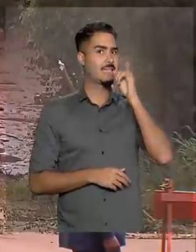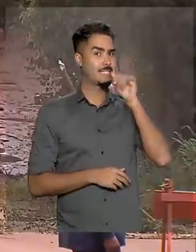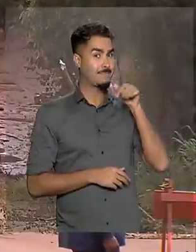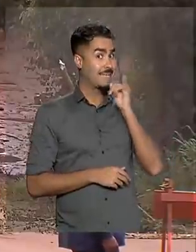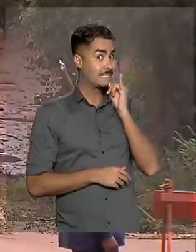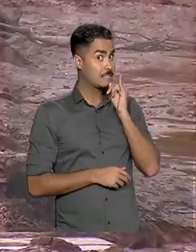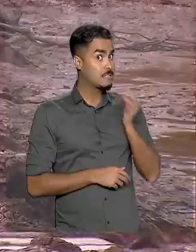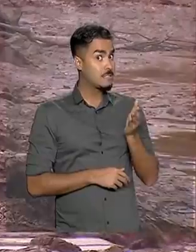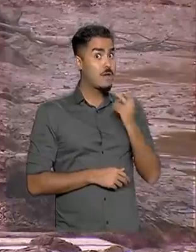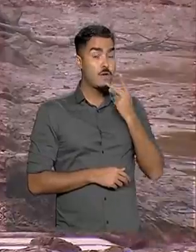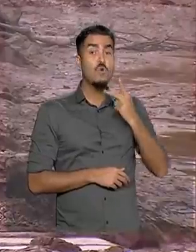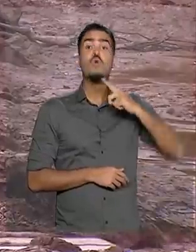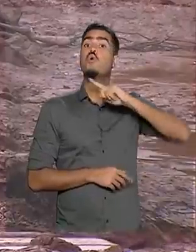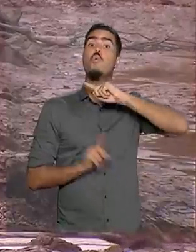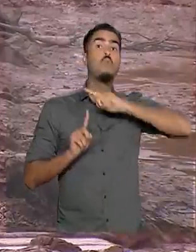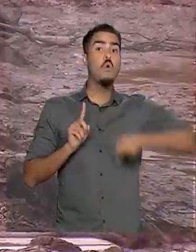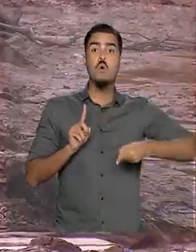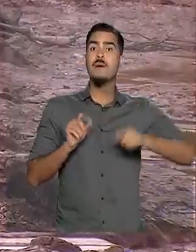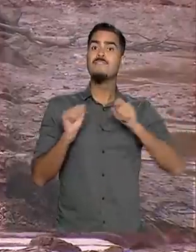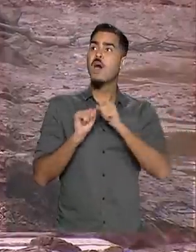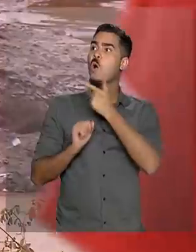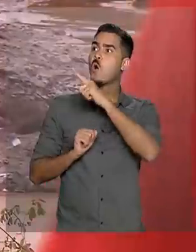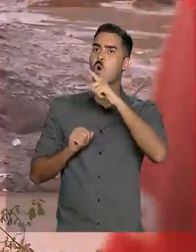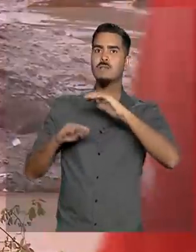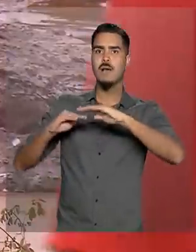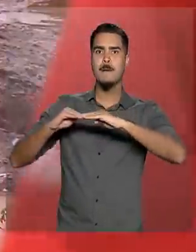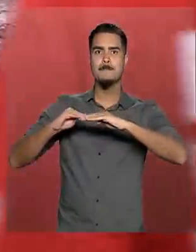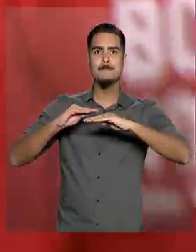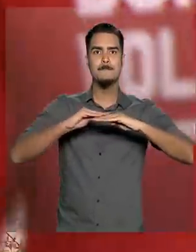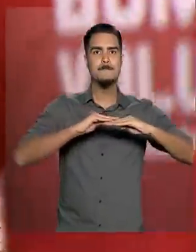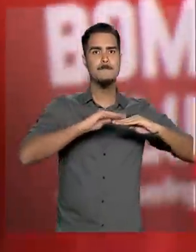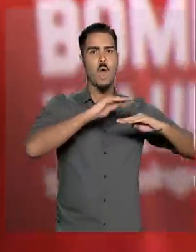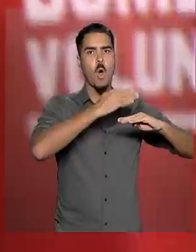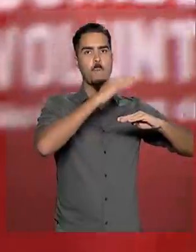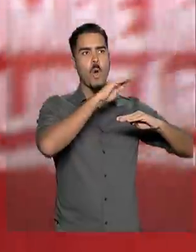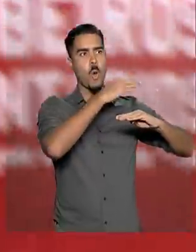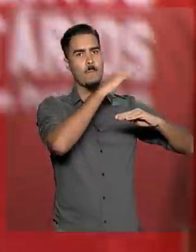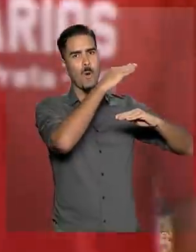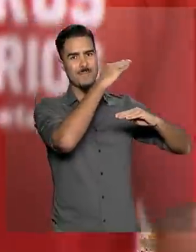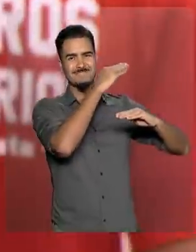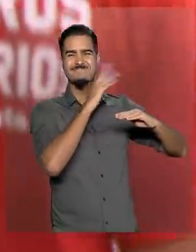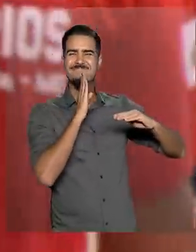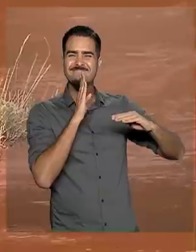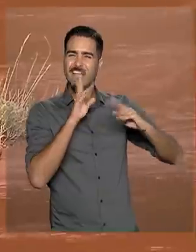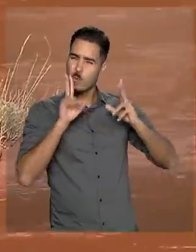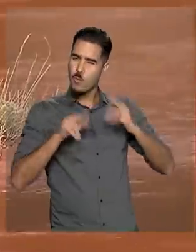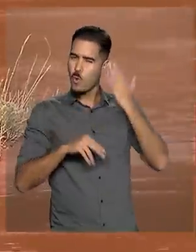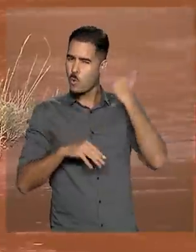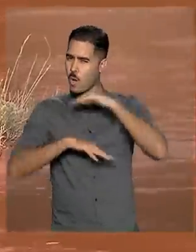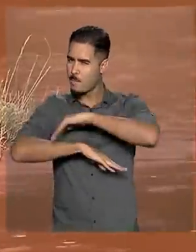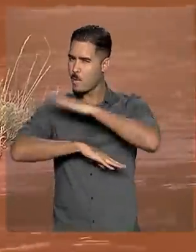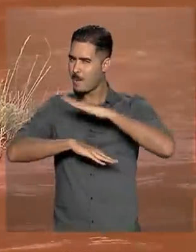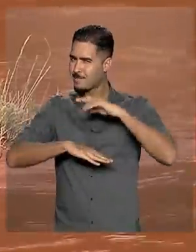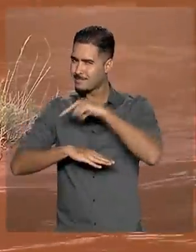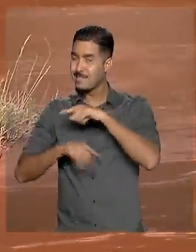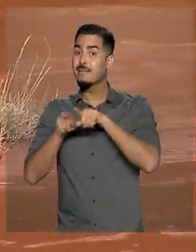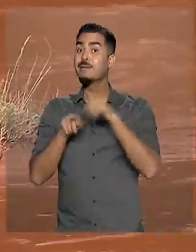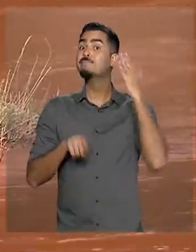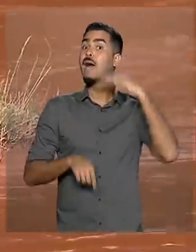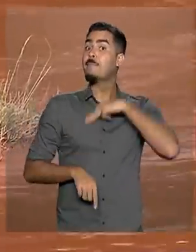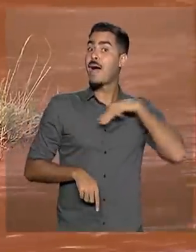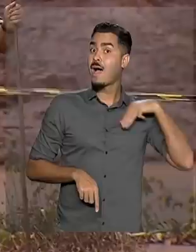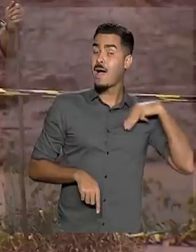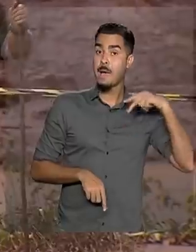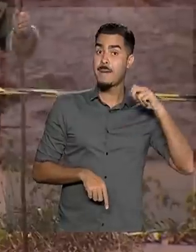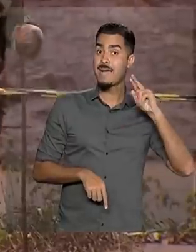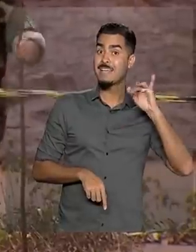de barragens que são construídas utilizando a mesma técnica que em Brumadinho e que em Mariana.